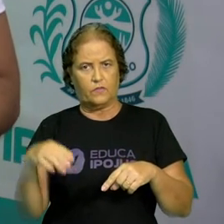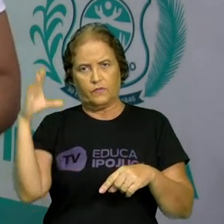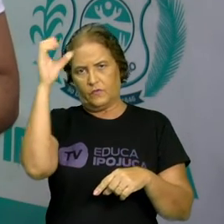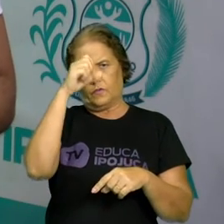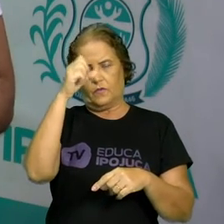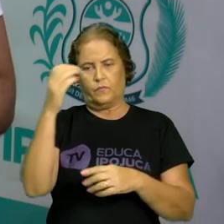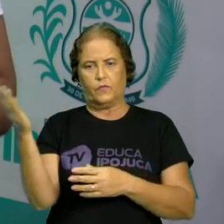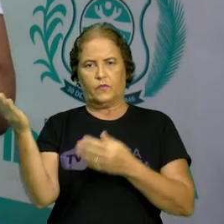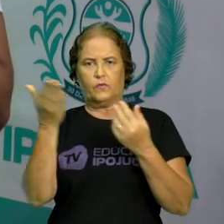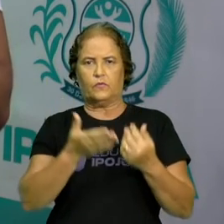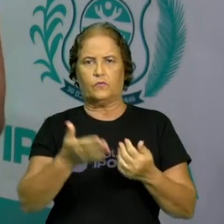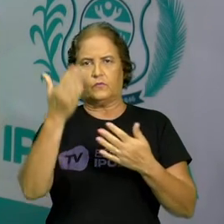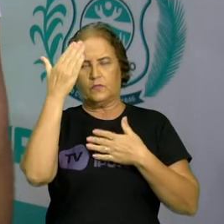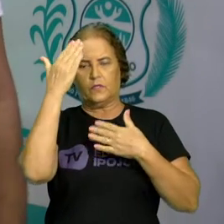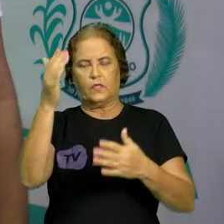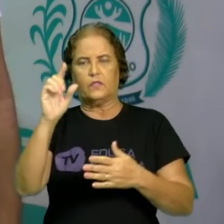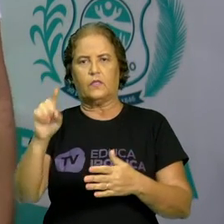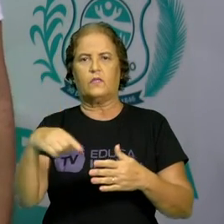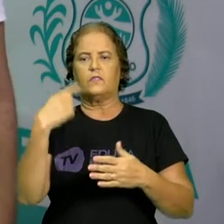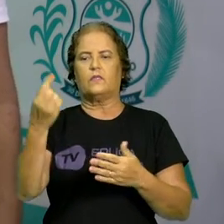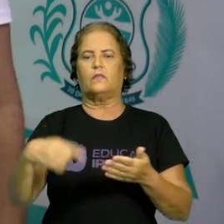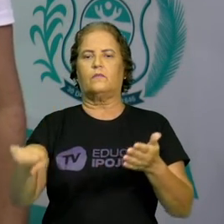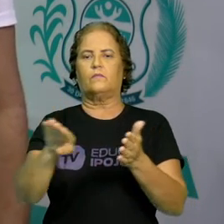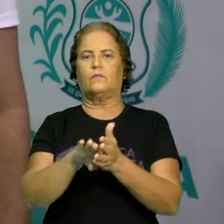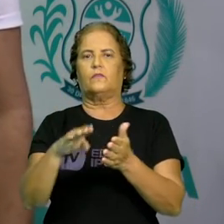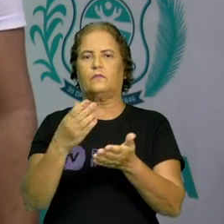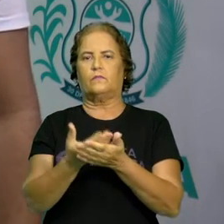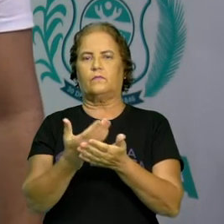Agradeço a sua presença e até a próxima aula.